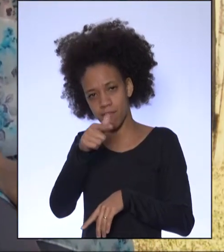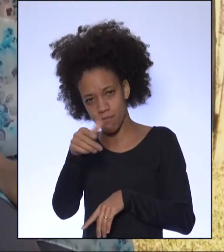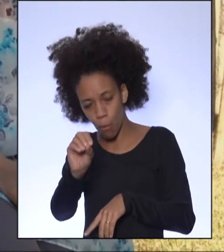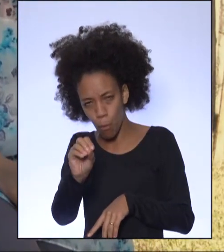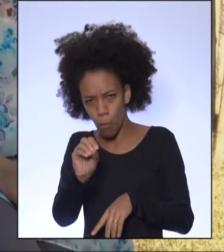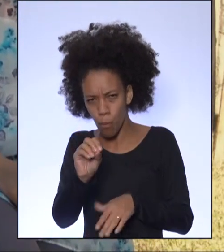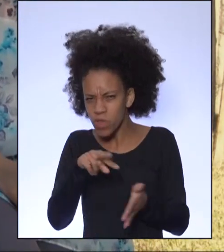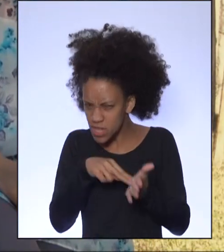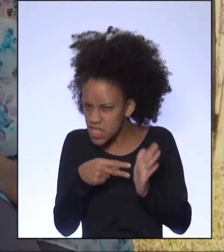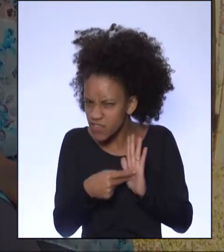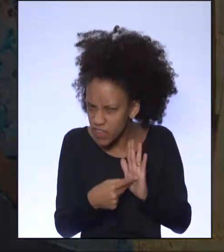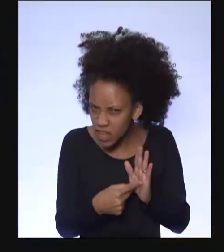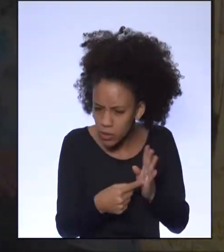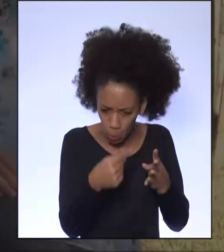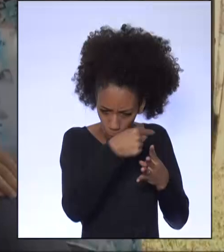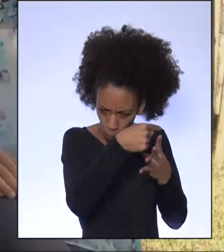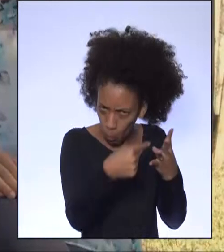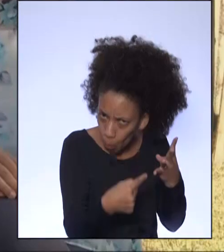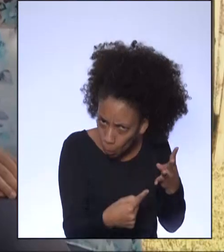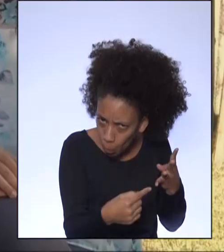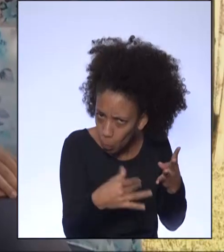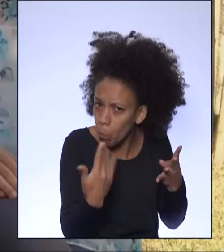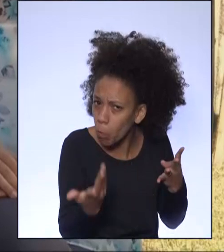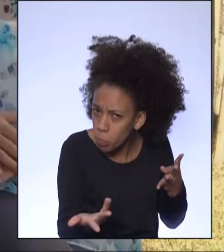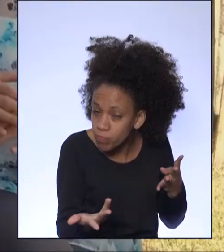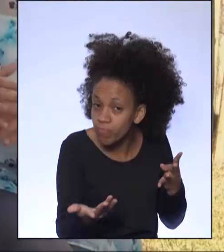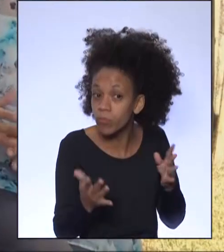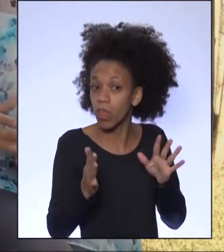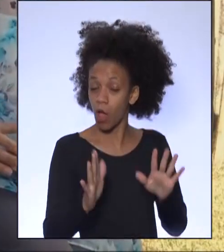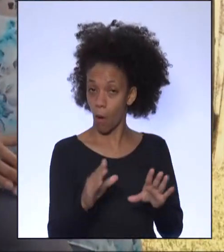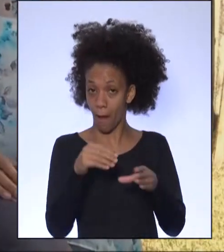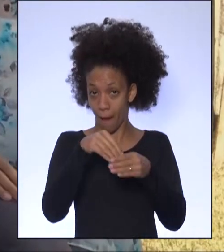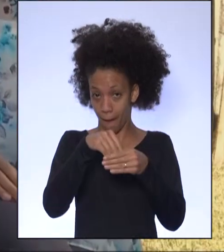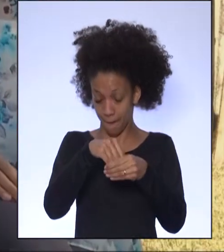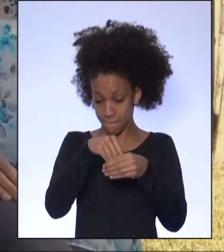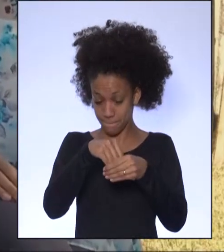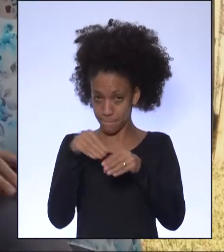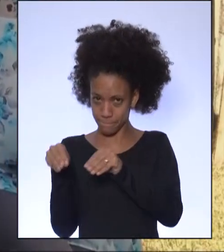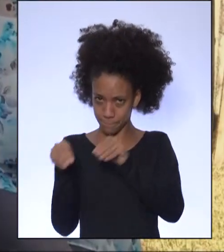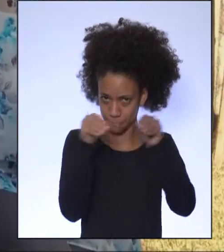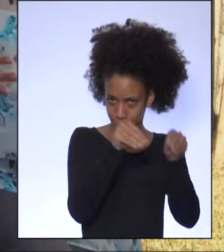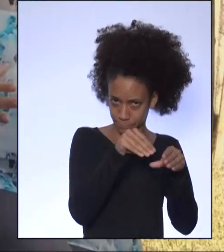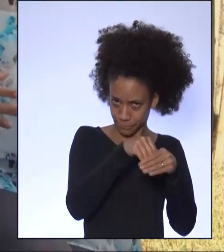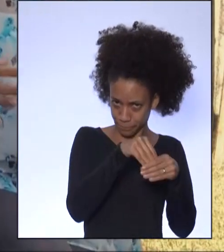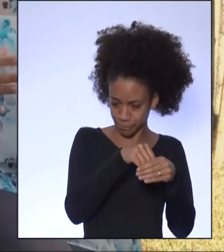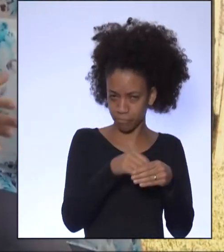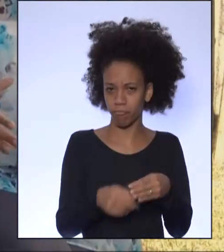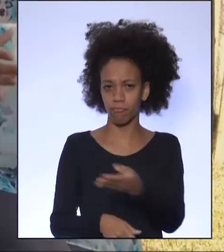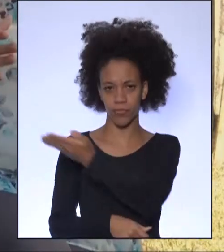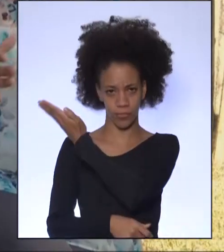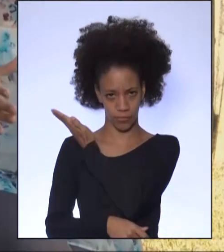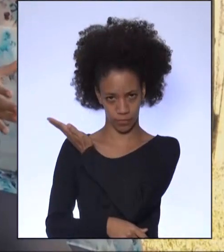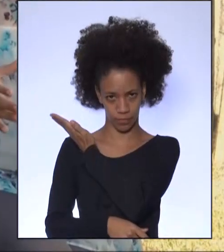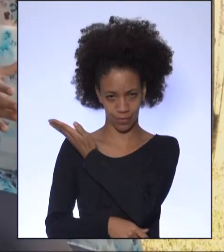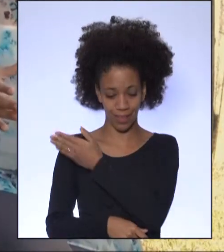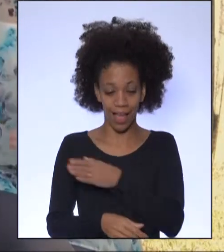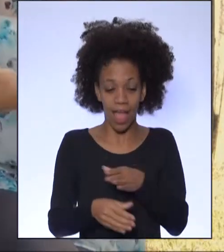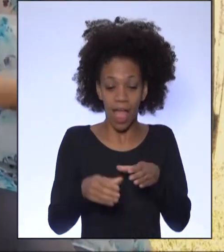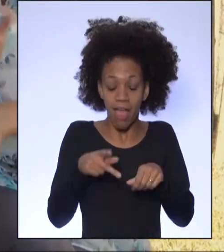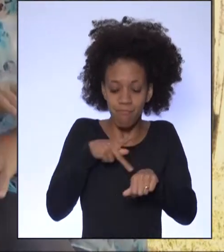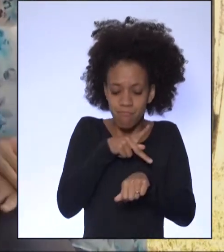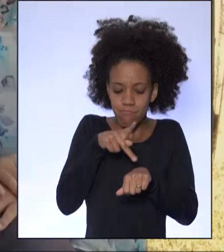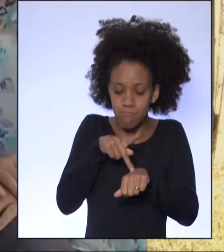significa? A migração interna é um deslocamento populacional dentro de um mesmo país.